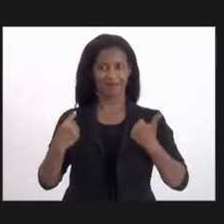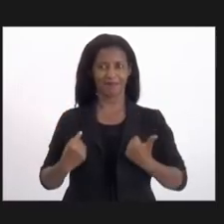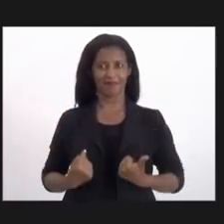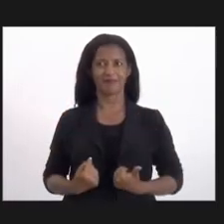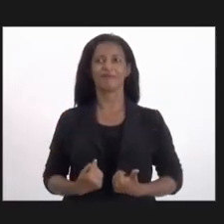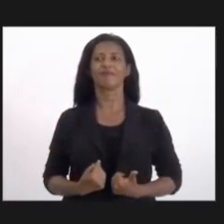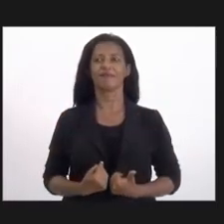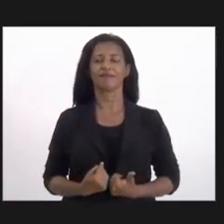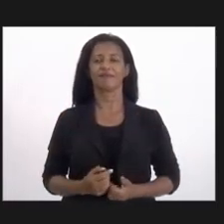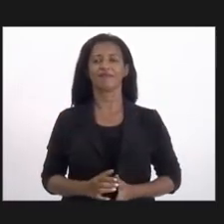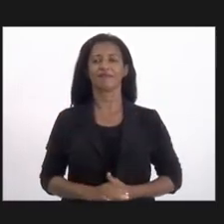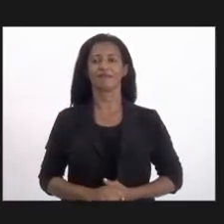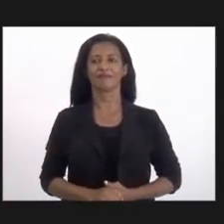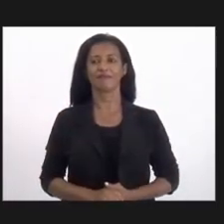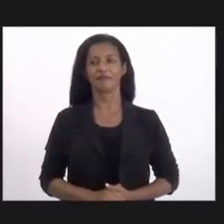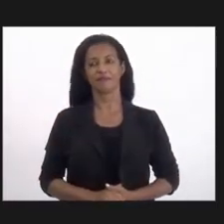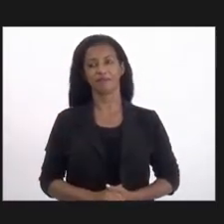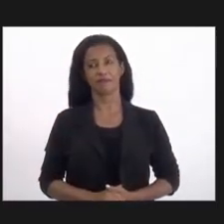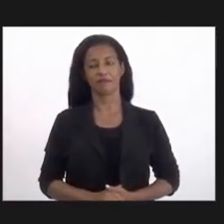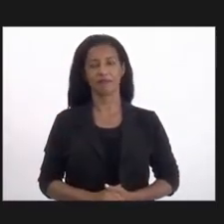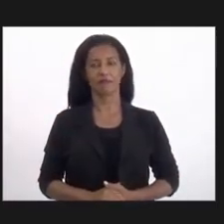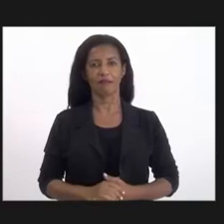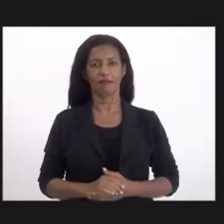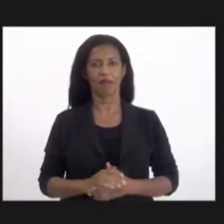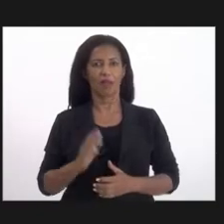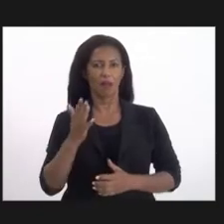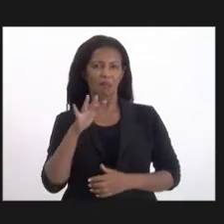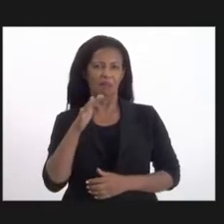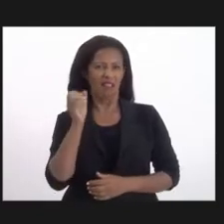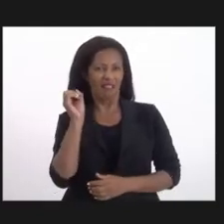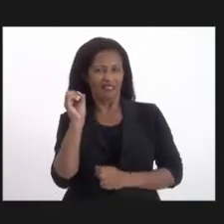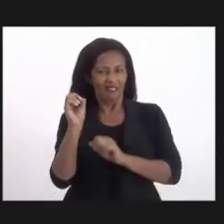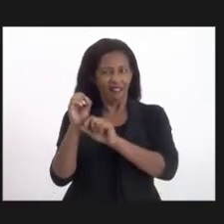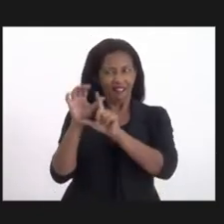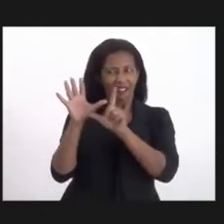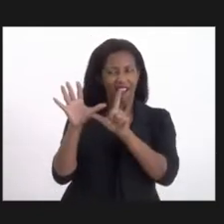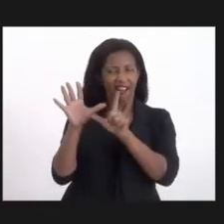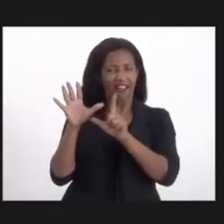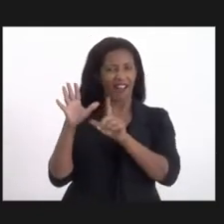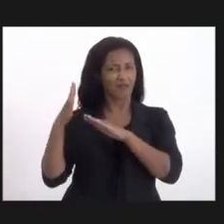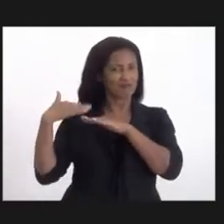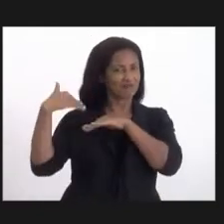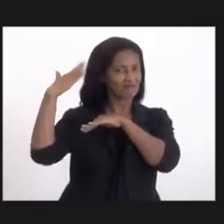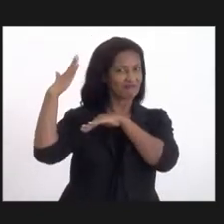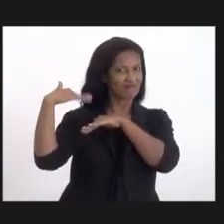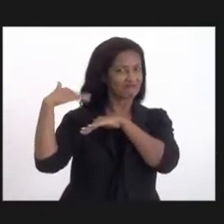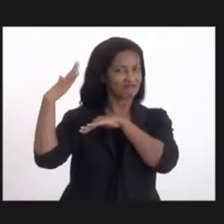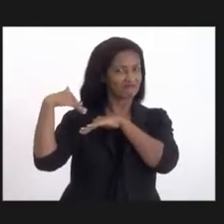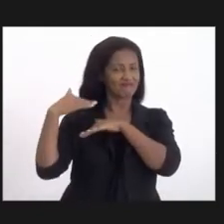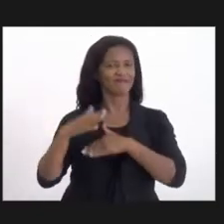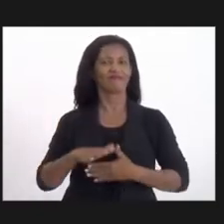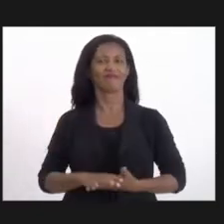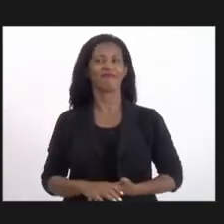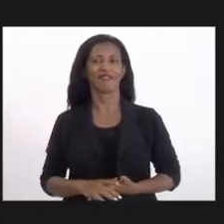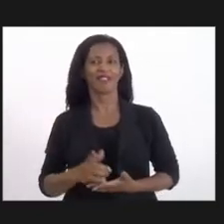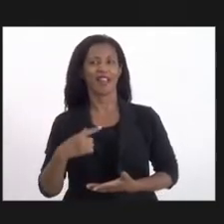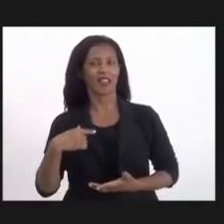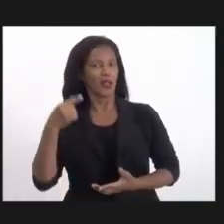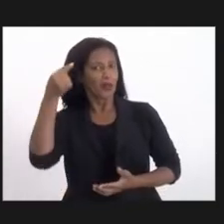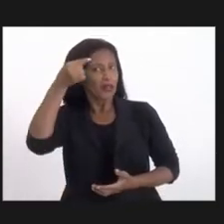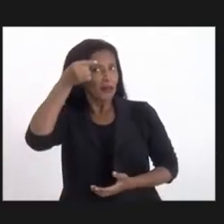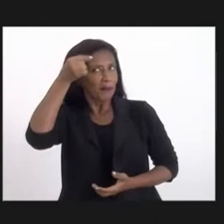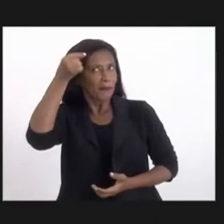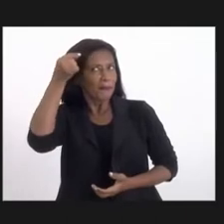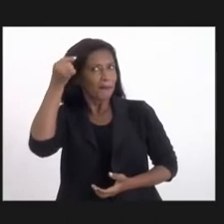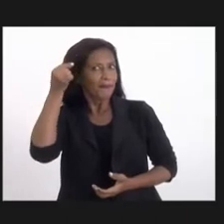um pouco claro, porque a gente faz alguns reflexos, então ele tem o cabelinho